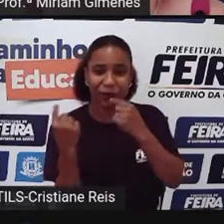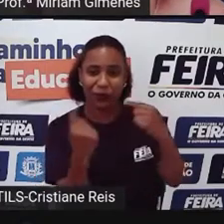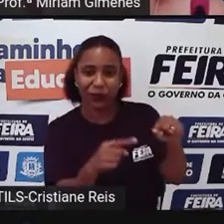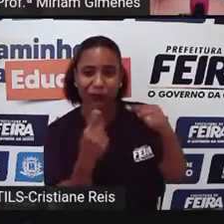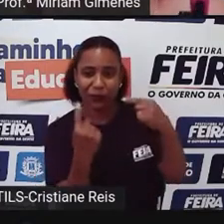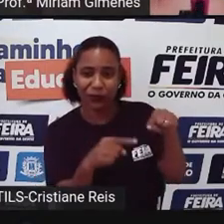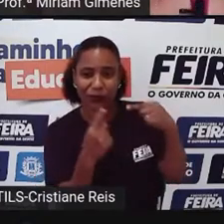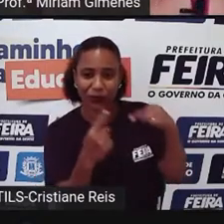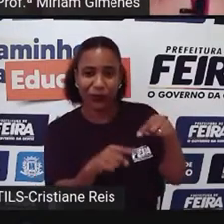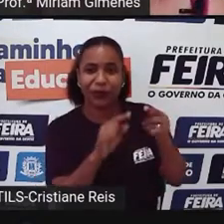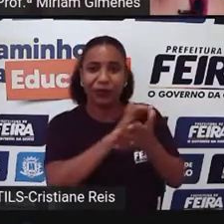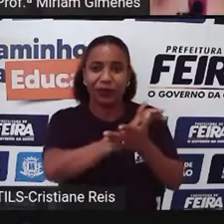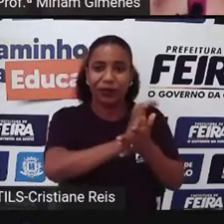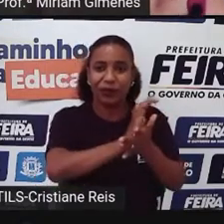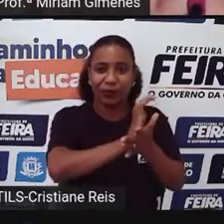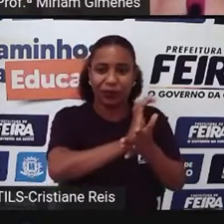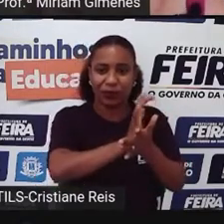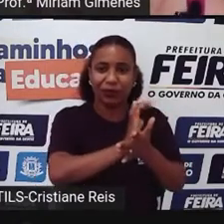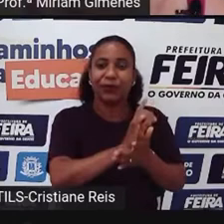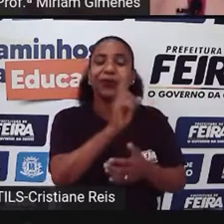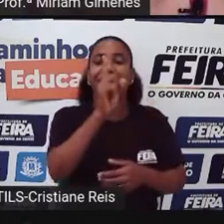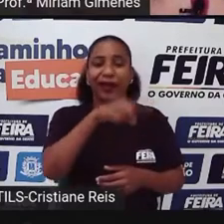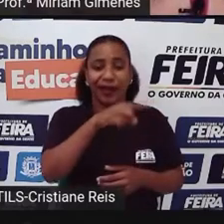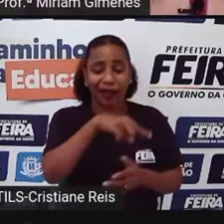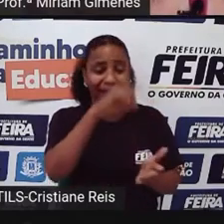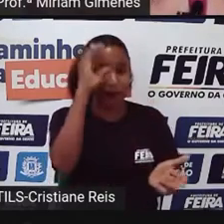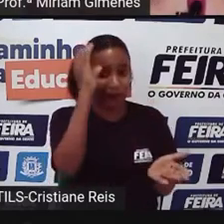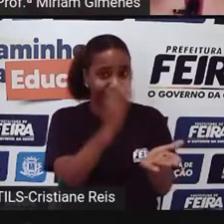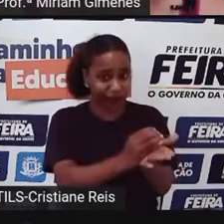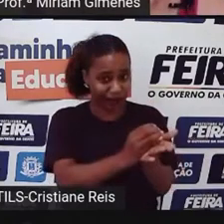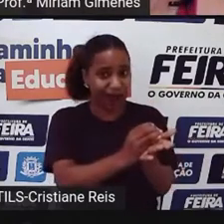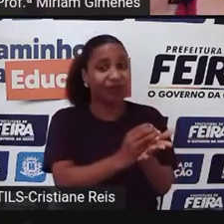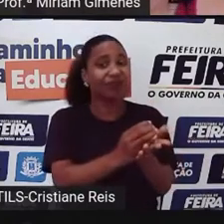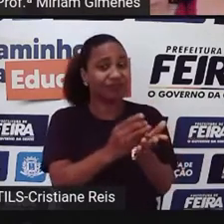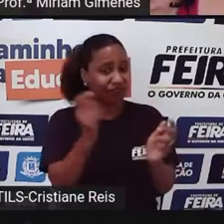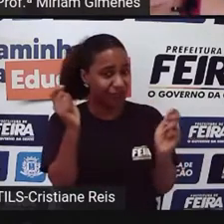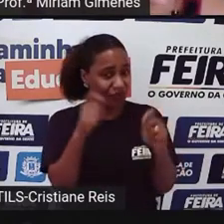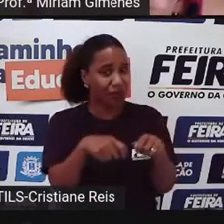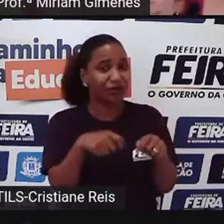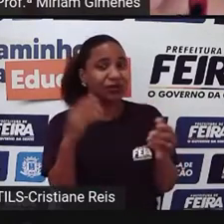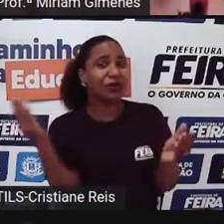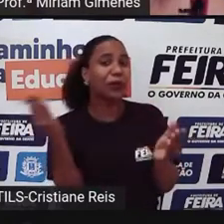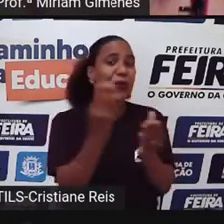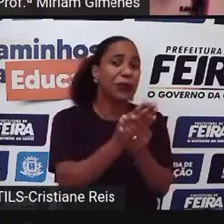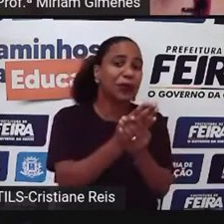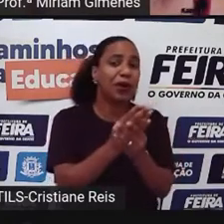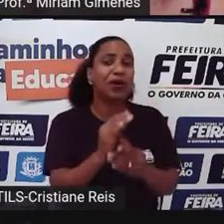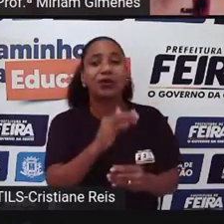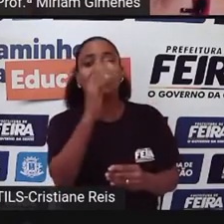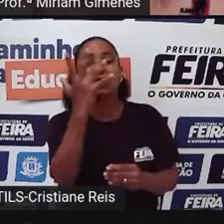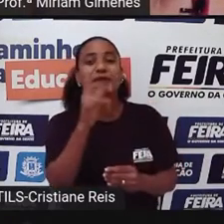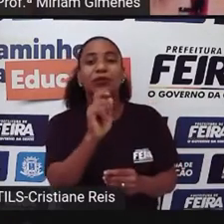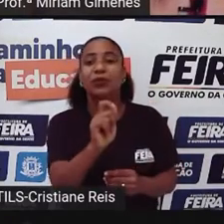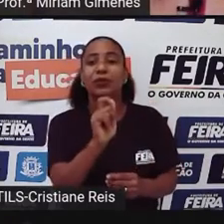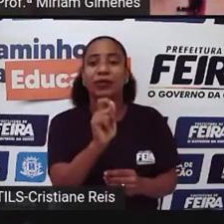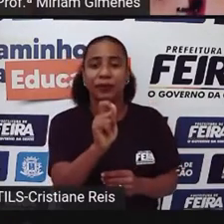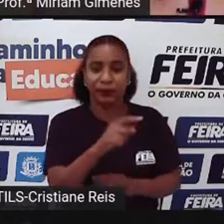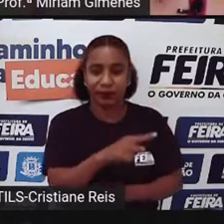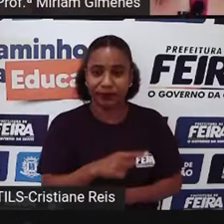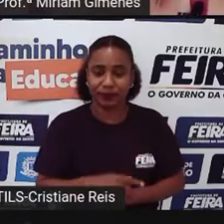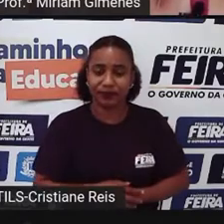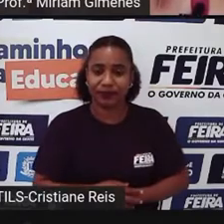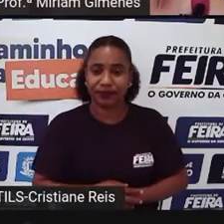isso entrou na lei E quais são as possíveis Consequências As possíveis penas Para uma pessoa Que comete maus tratos Aos animais